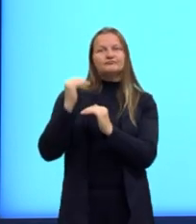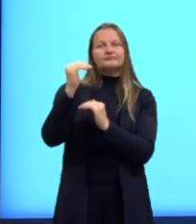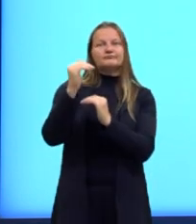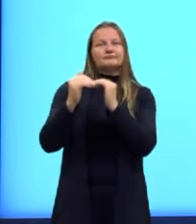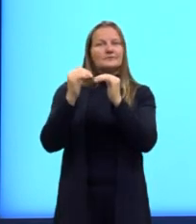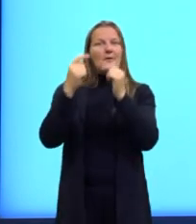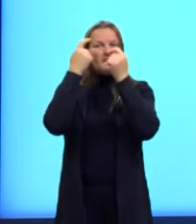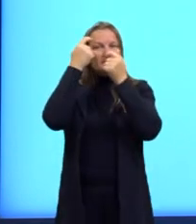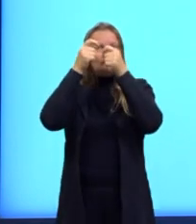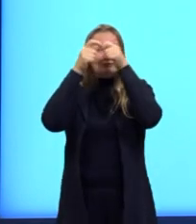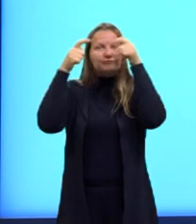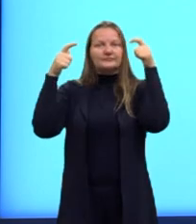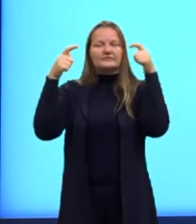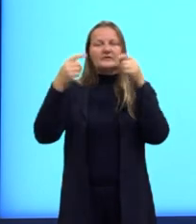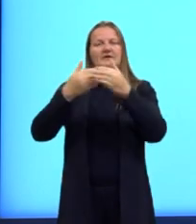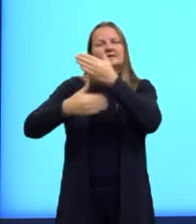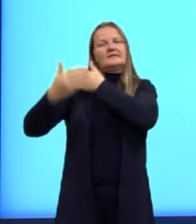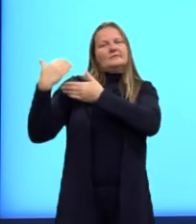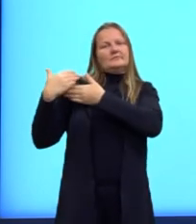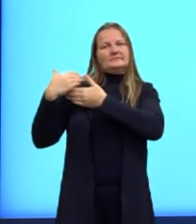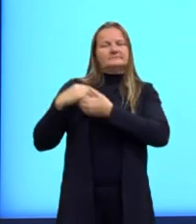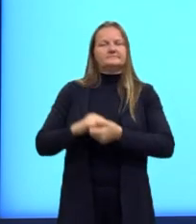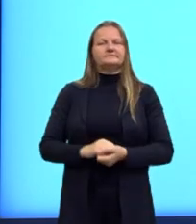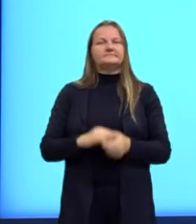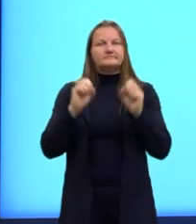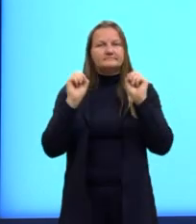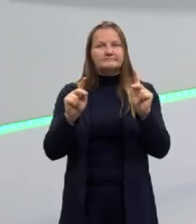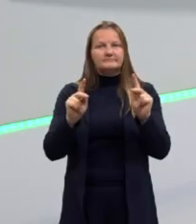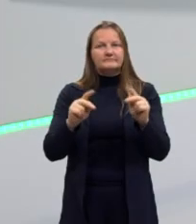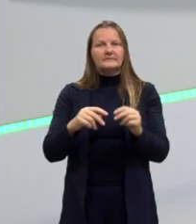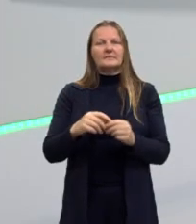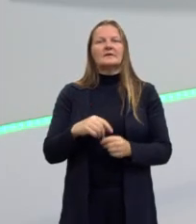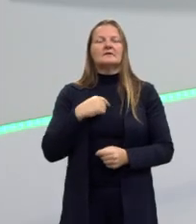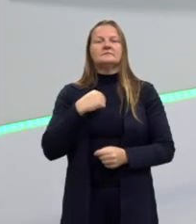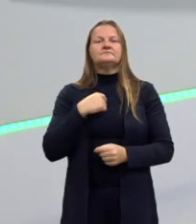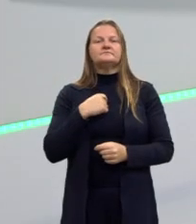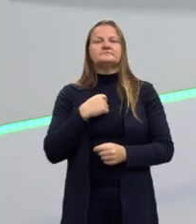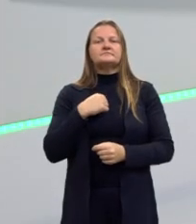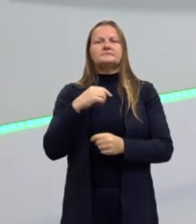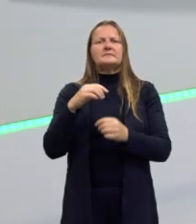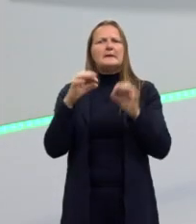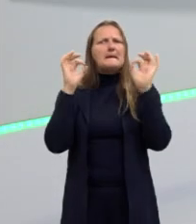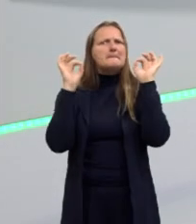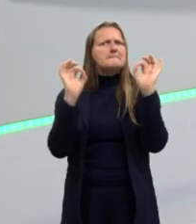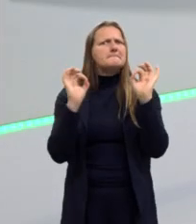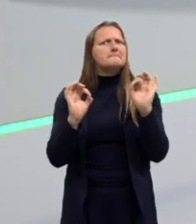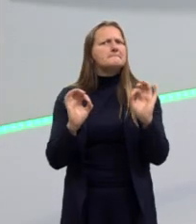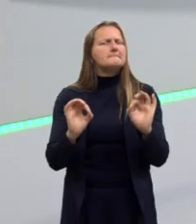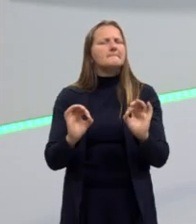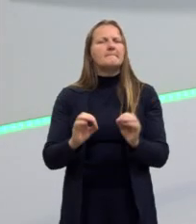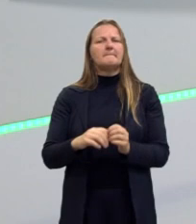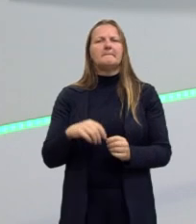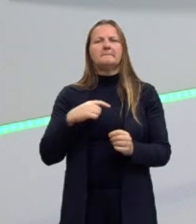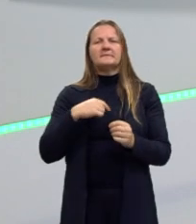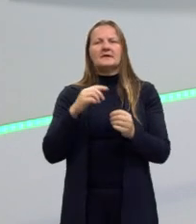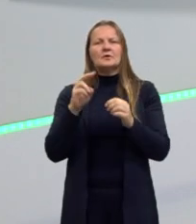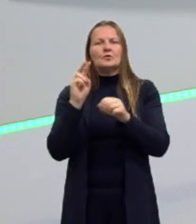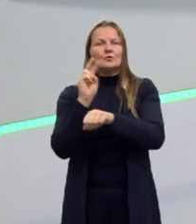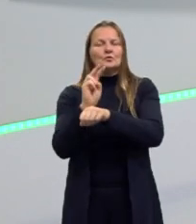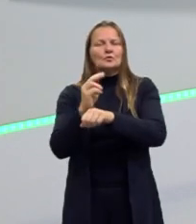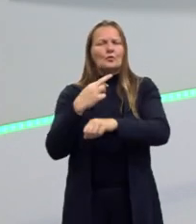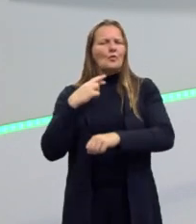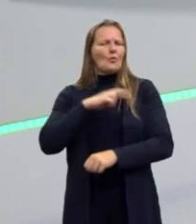e tem o pensamento diferente da anterior. Certo? Culto à forma, o perfeccionismo, que se opõe ao descuido da poesia